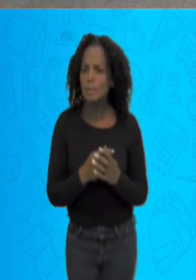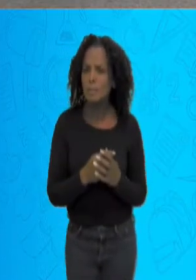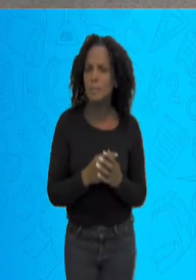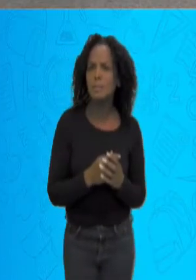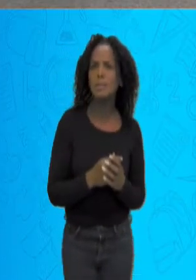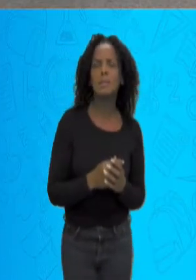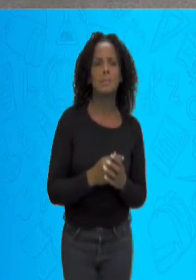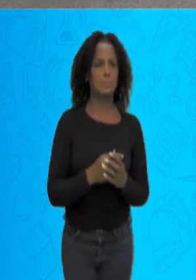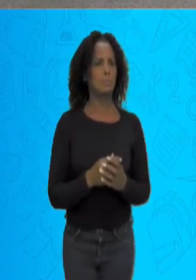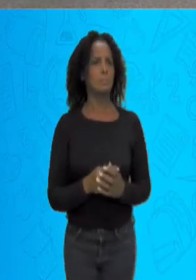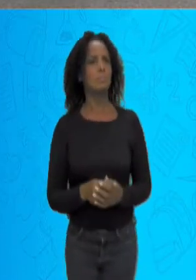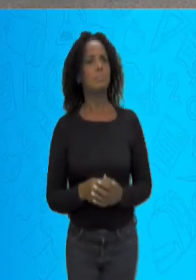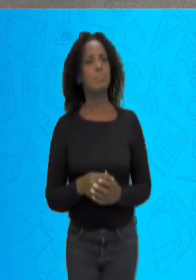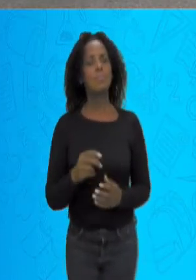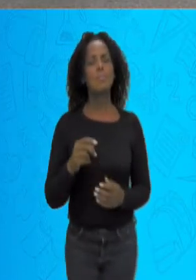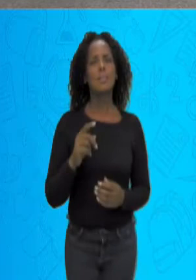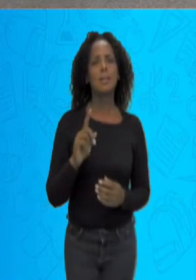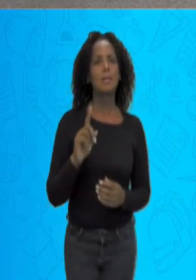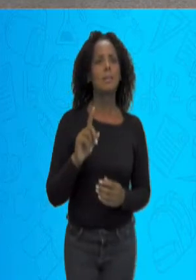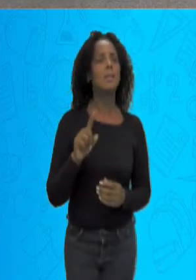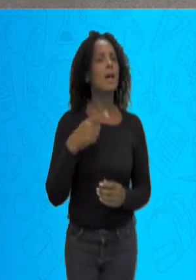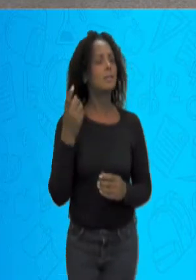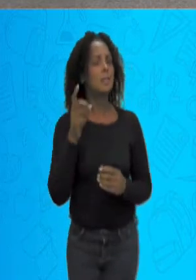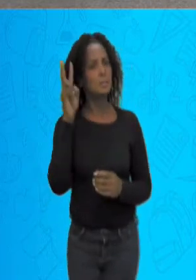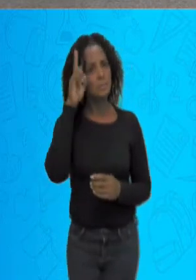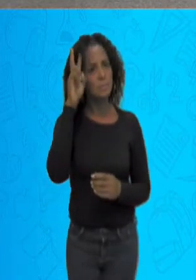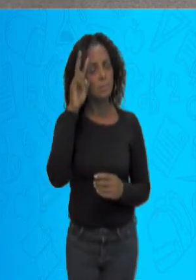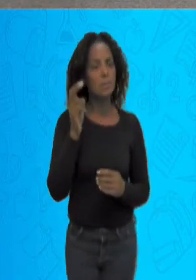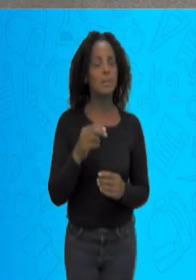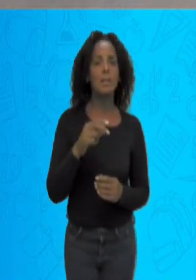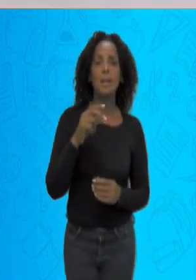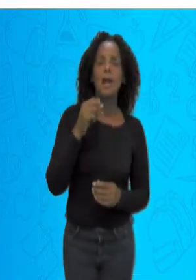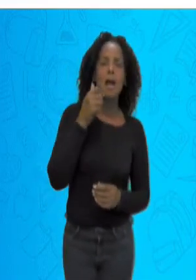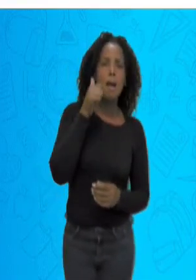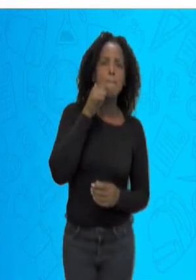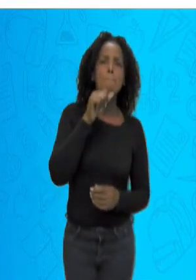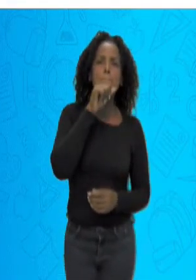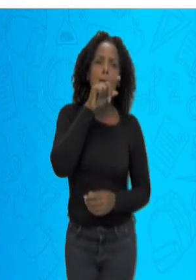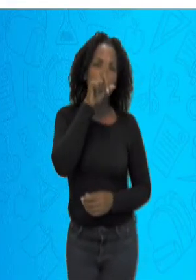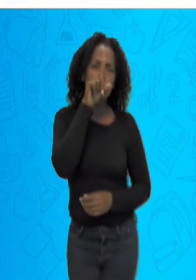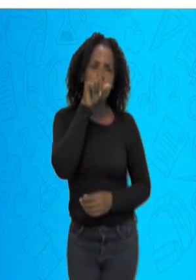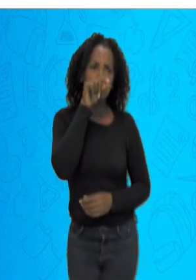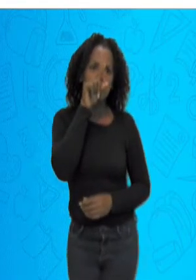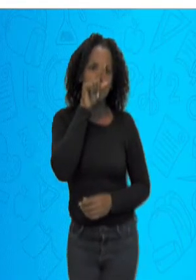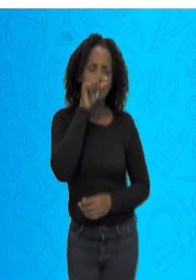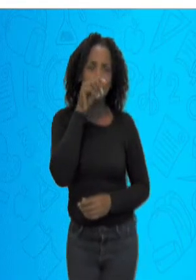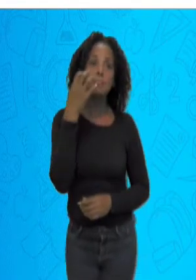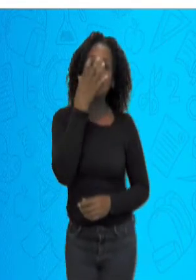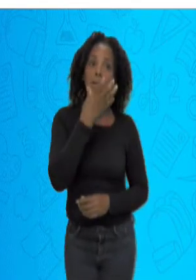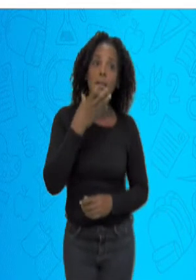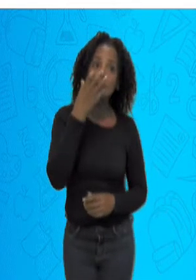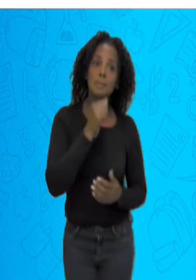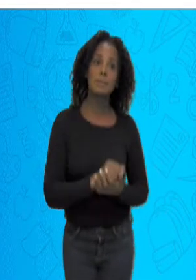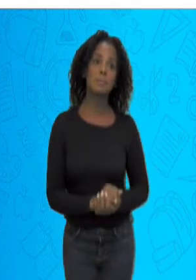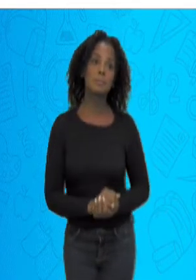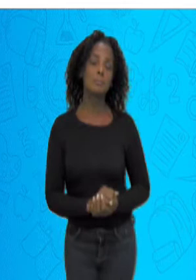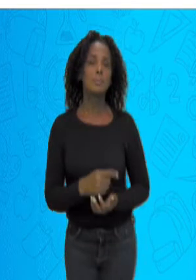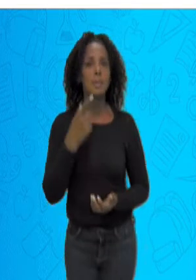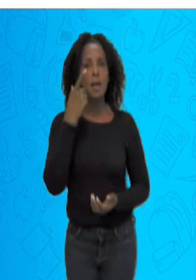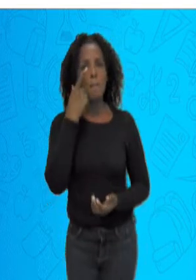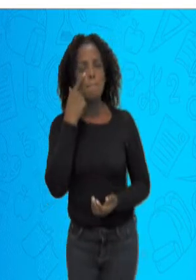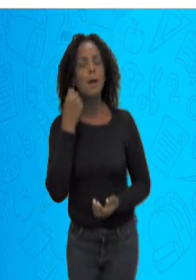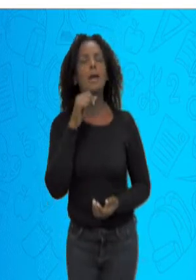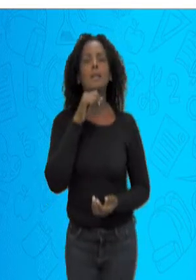partes da história? Lá em uma parte da história fala, mãe passarinho, ela fazia o quê? Ela pia. O pai